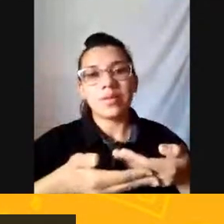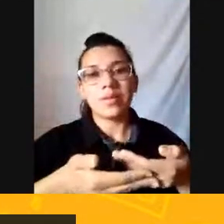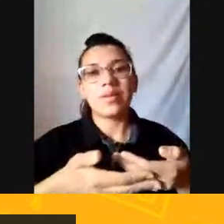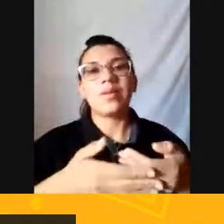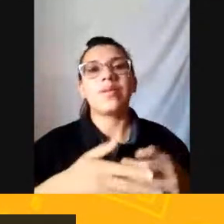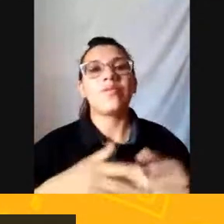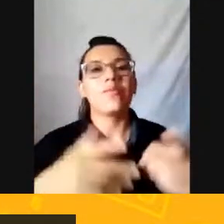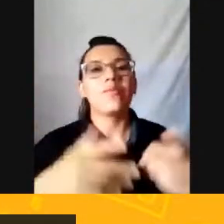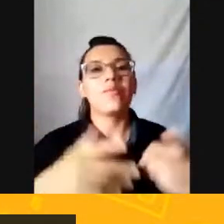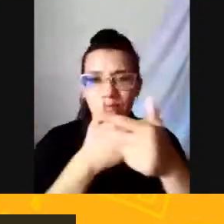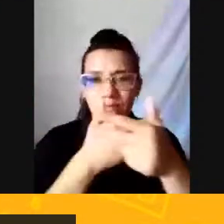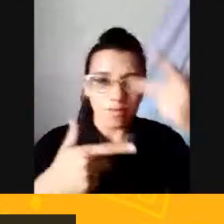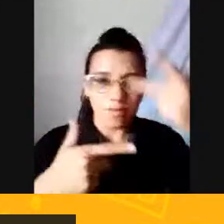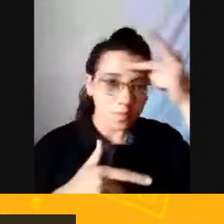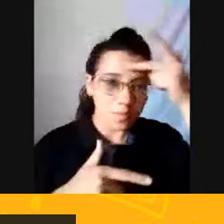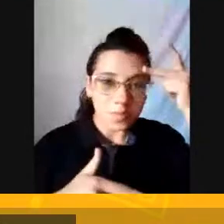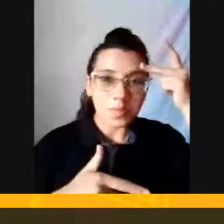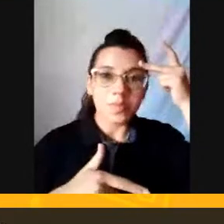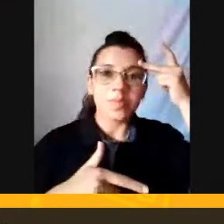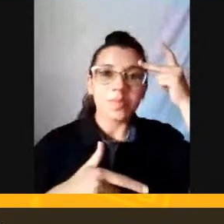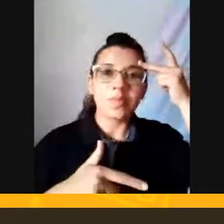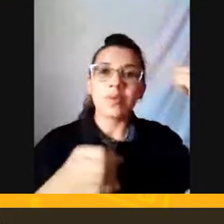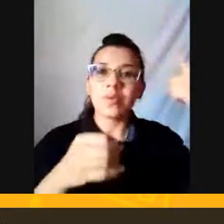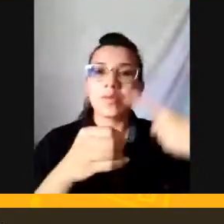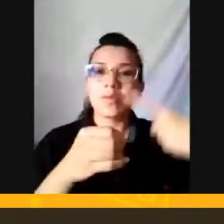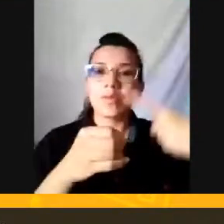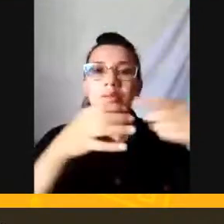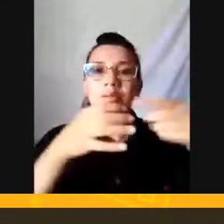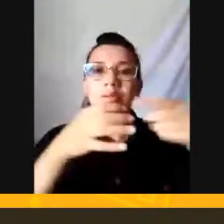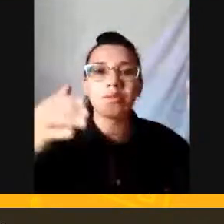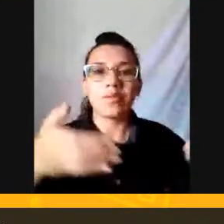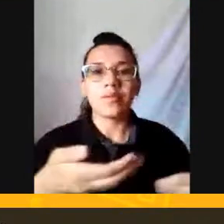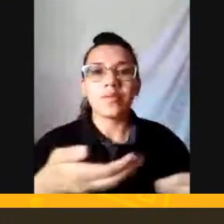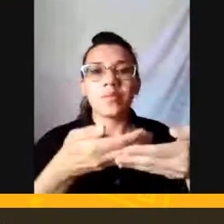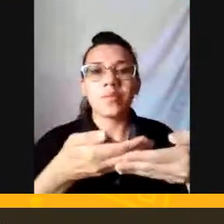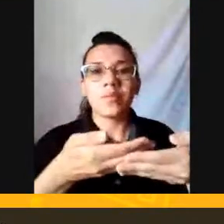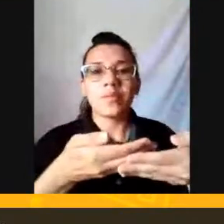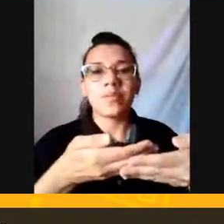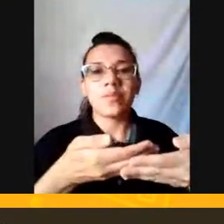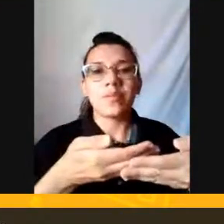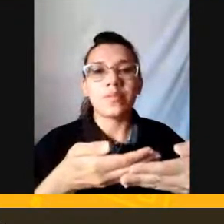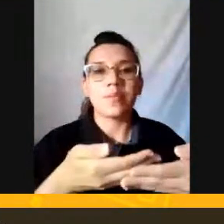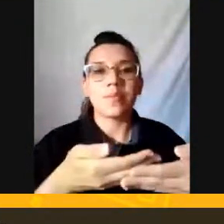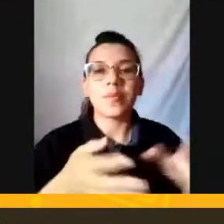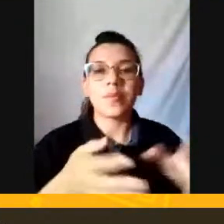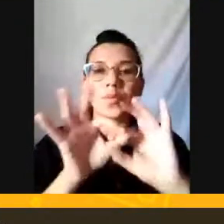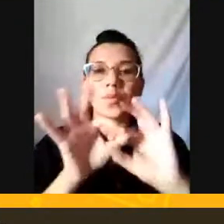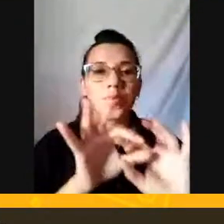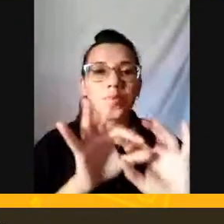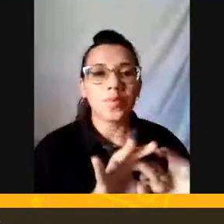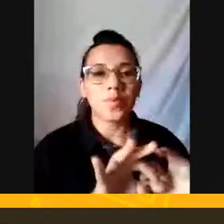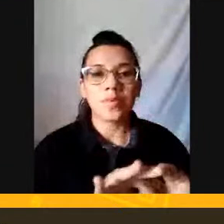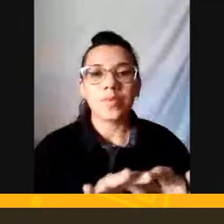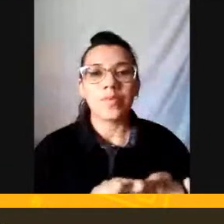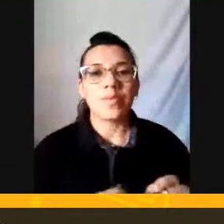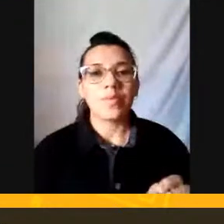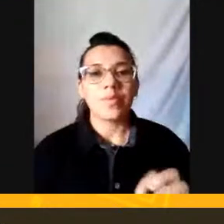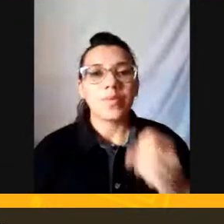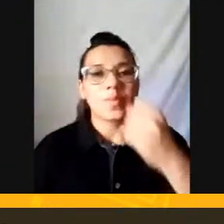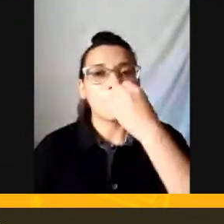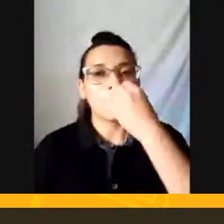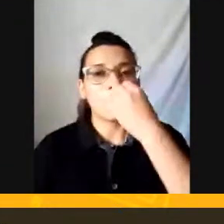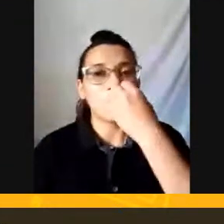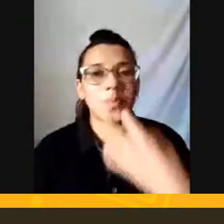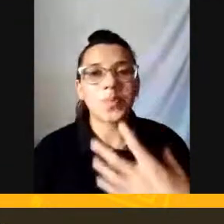a gente Muito bom Almas Ótima contextualização Com a BNCC Puxa Bacana José Valdo Beco